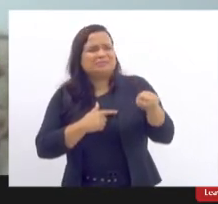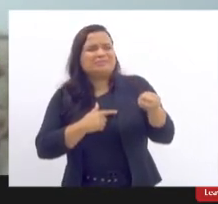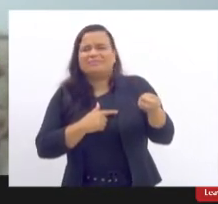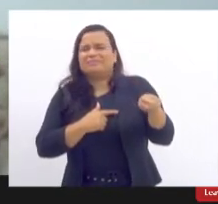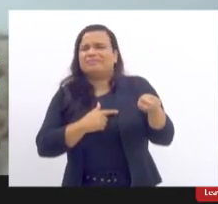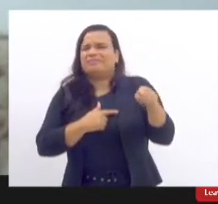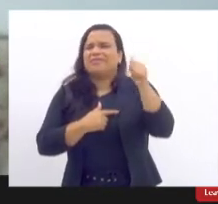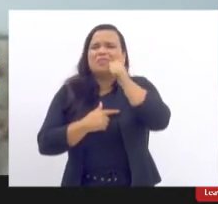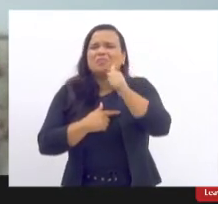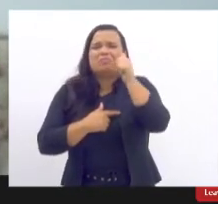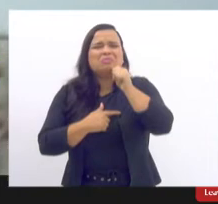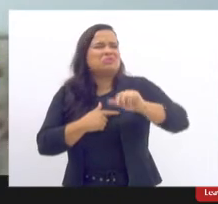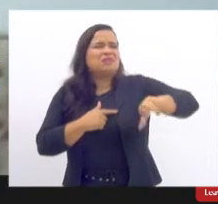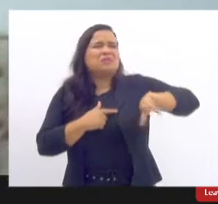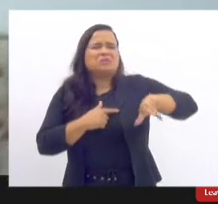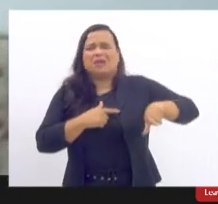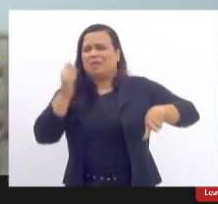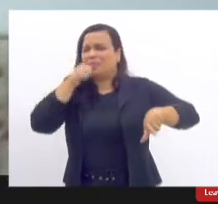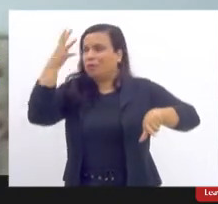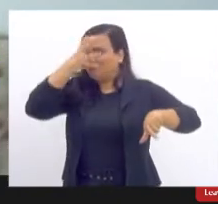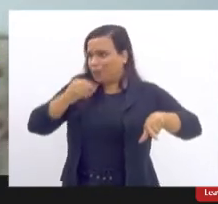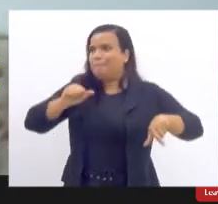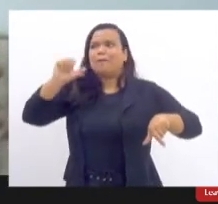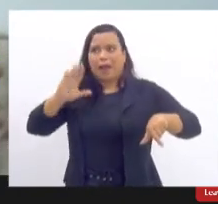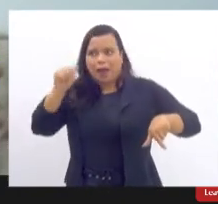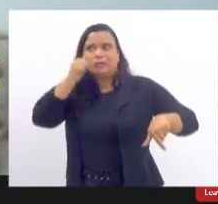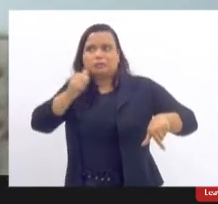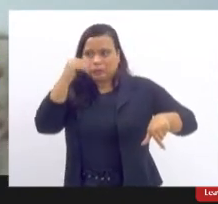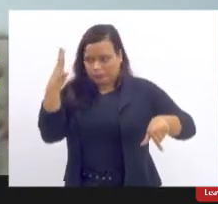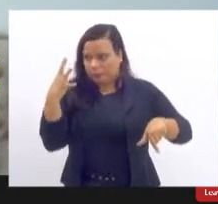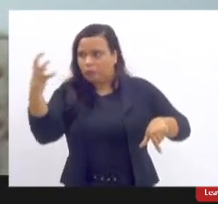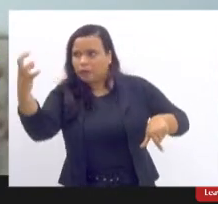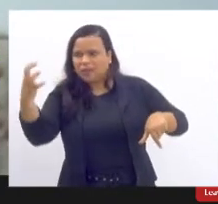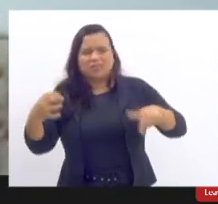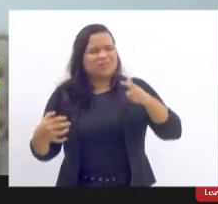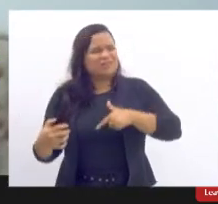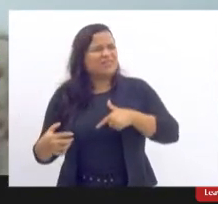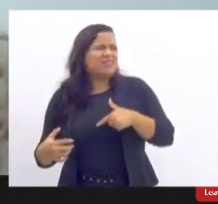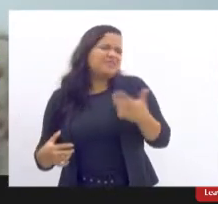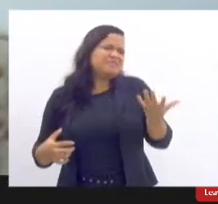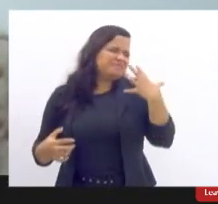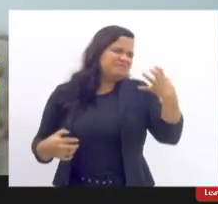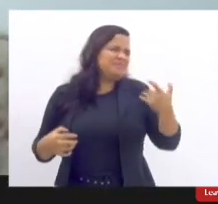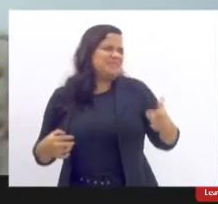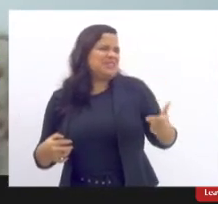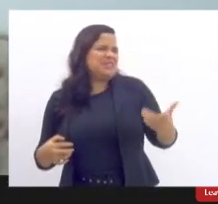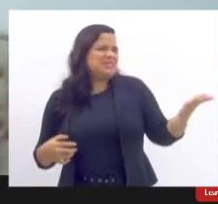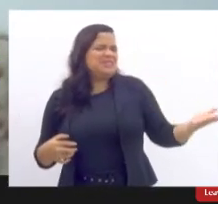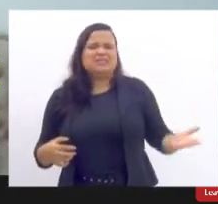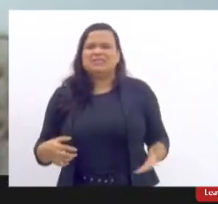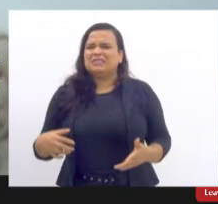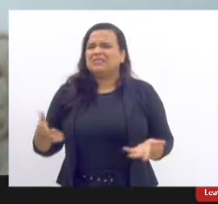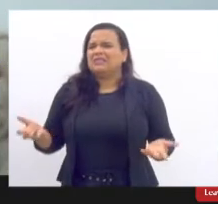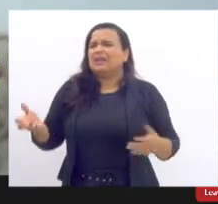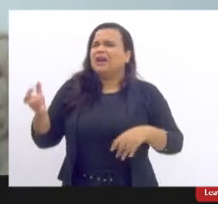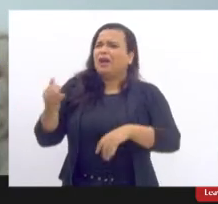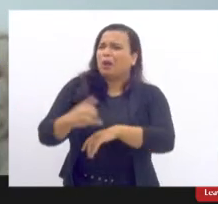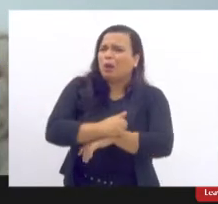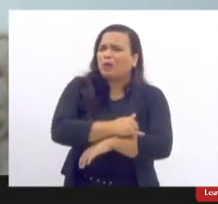é nada de extraordinário o que eu estou falando, se a gente entender que gordura, velhice,